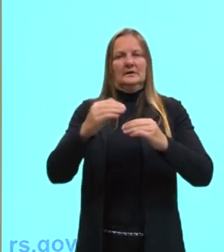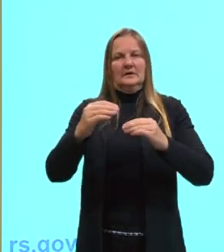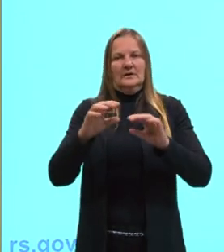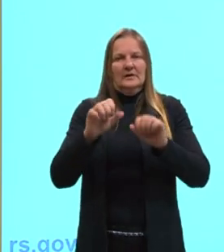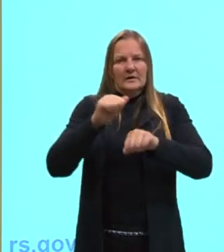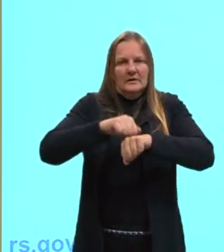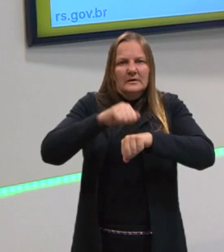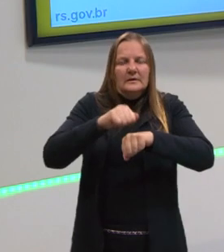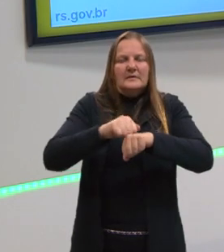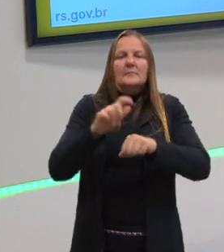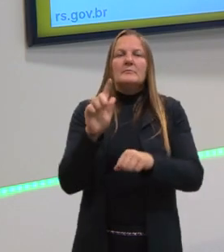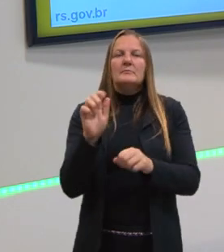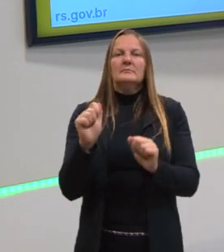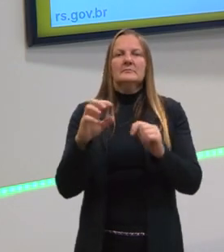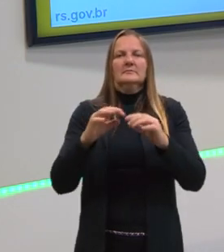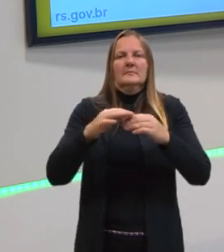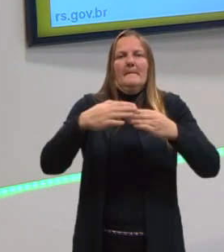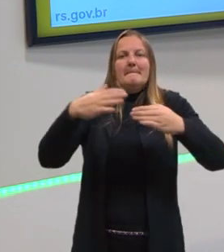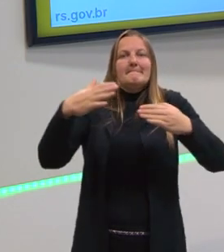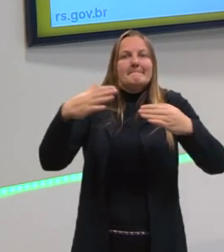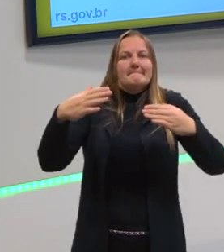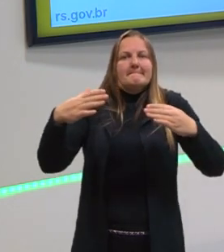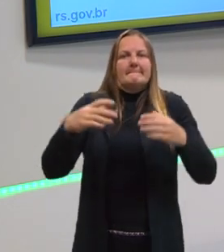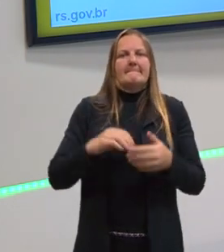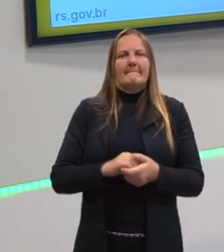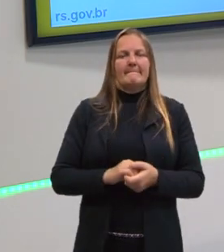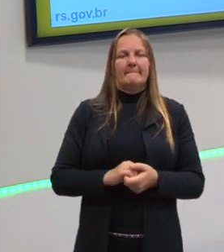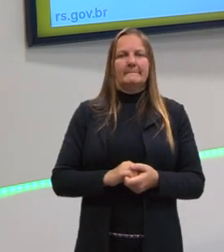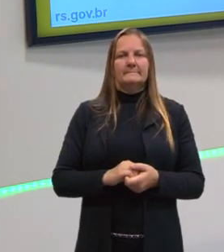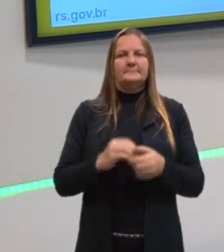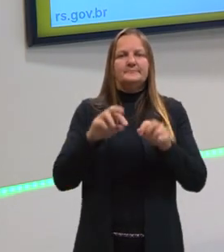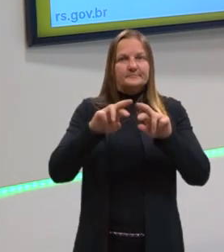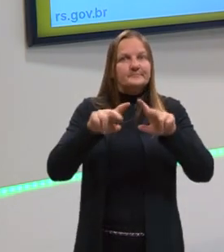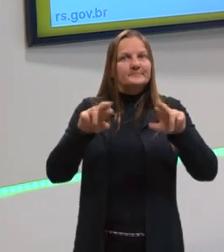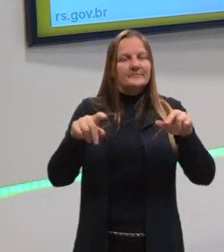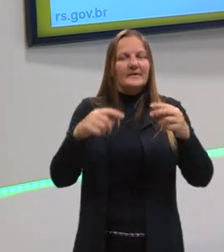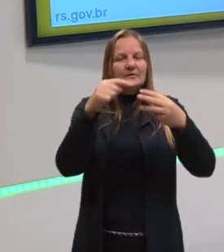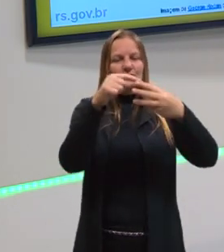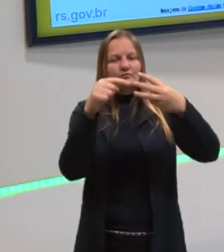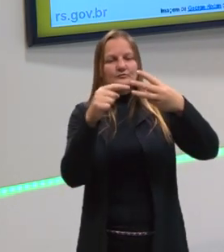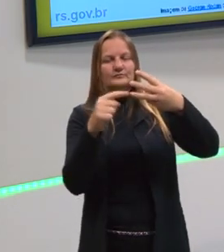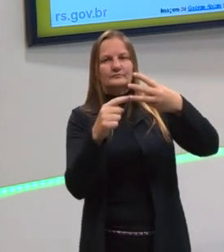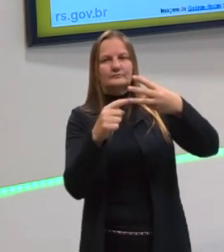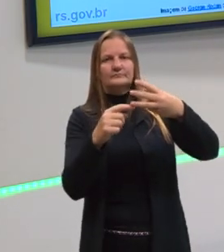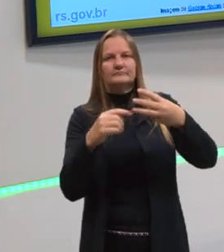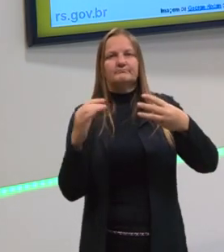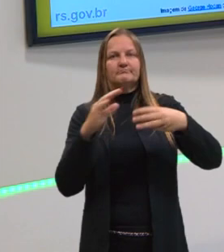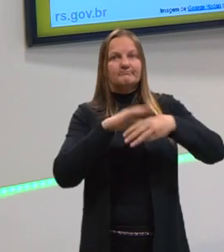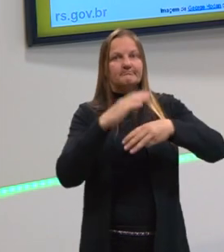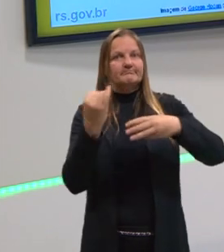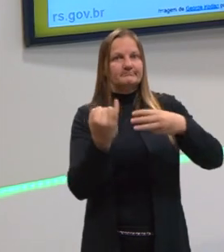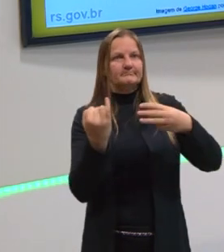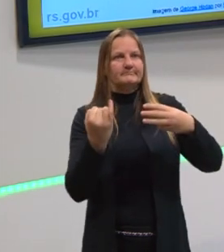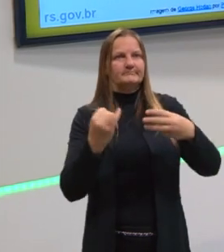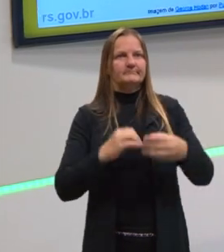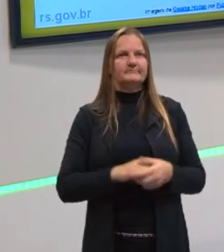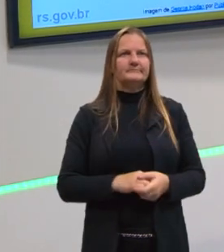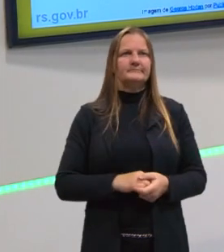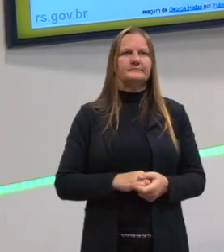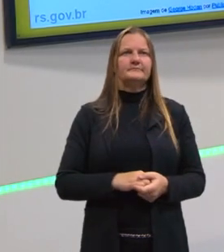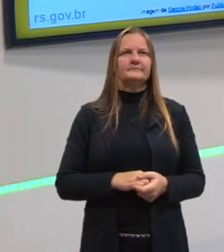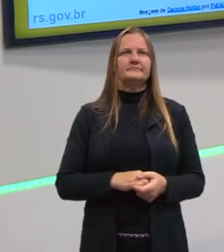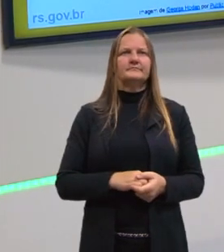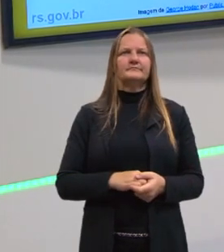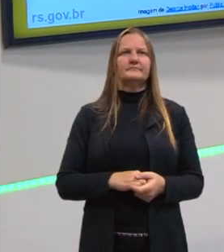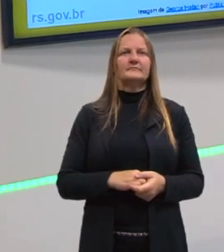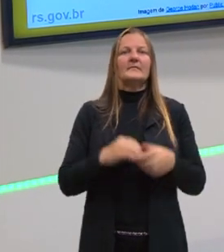E o gás, então, está bem mais distante do que o líquido. Essa é a diferença, então, entre os três principais. Bom, agora